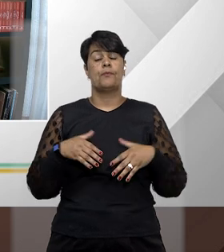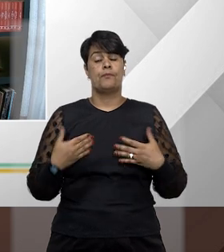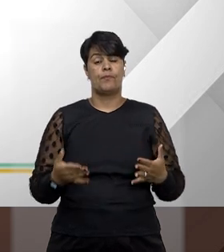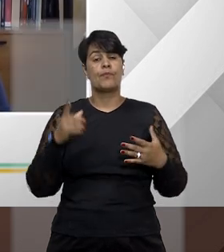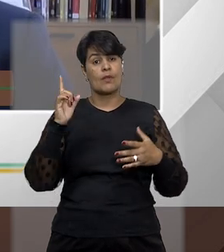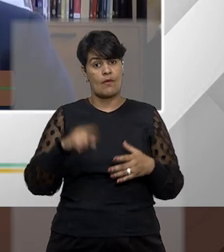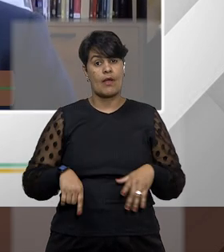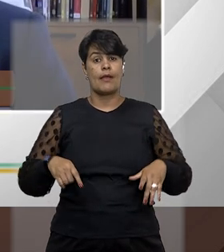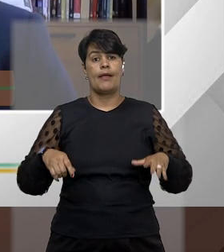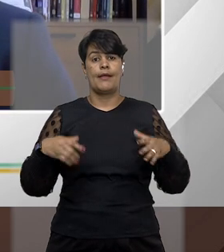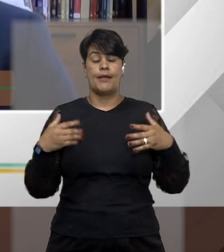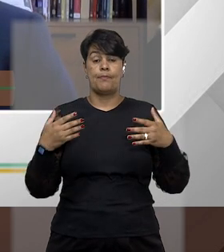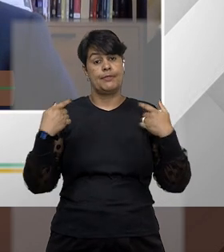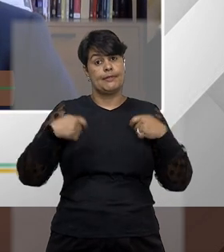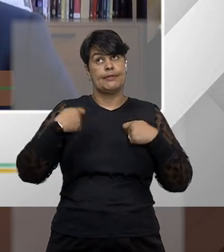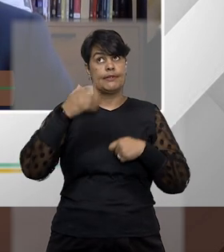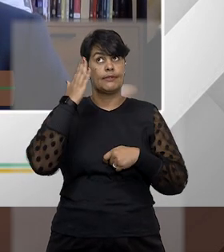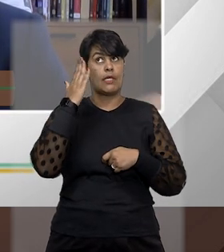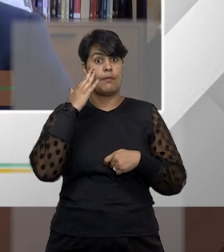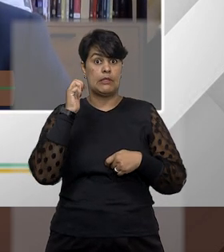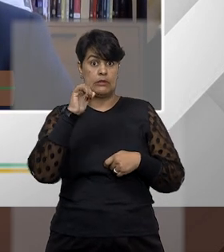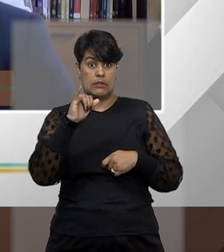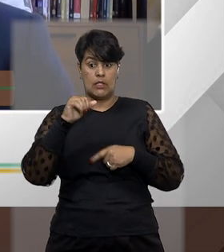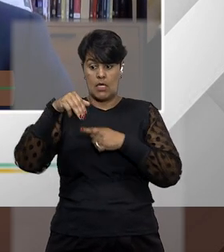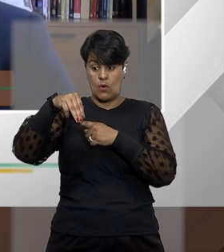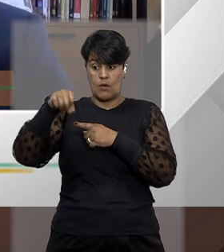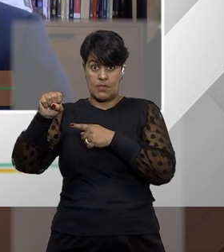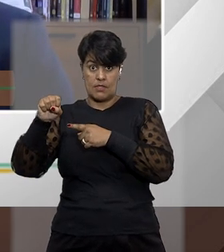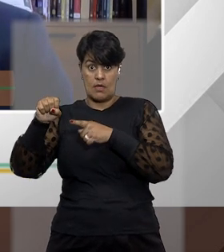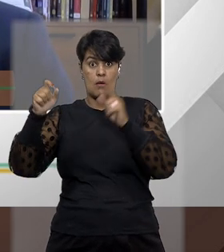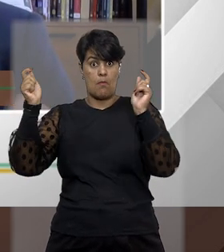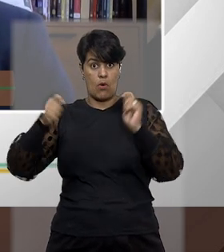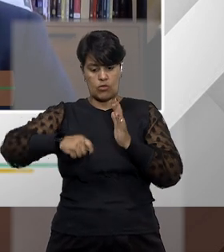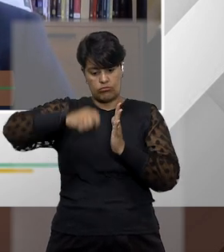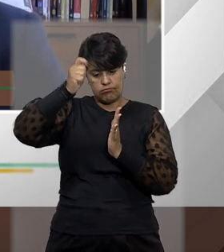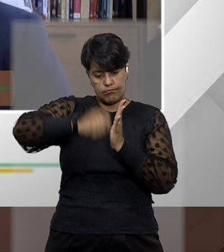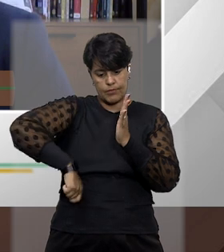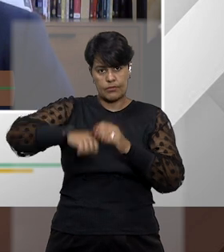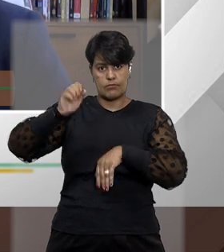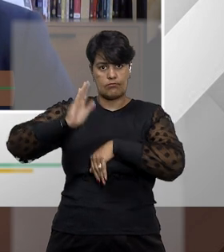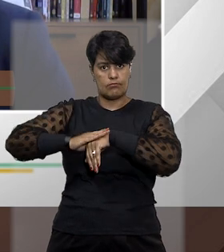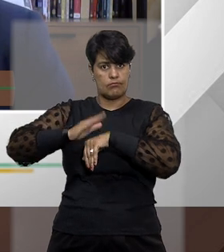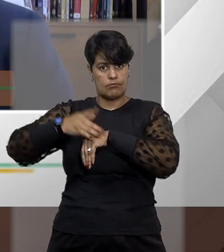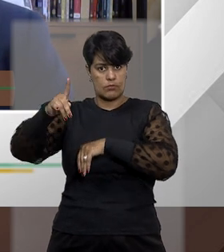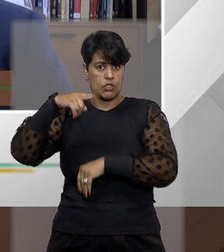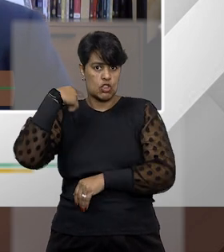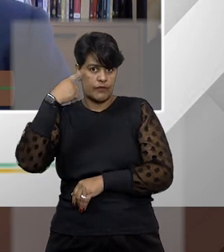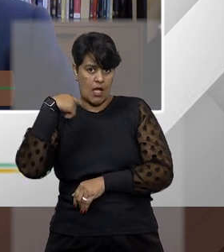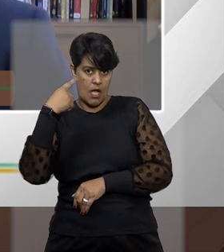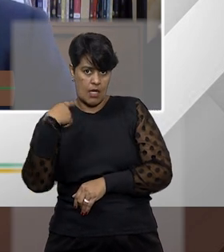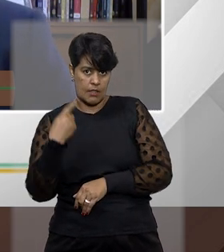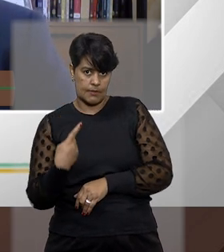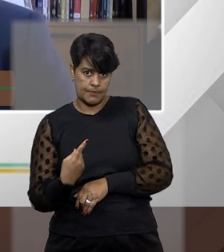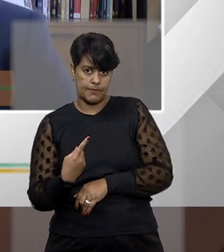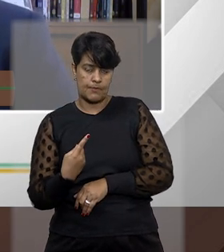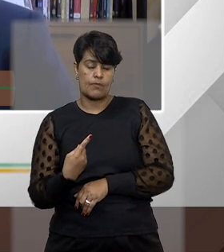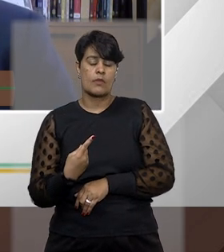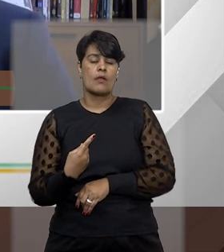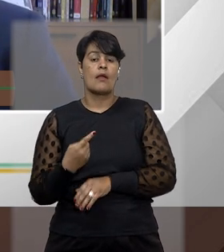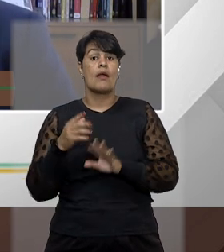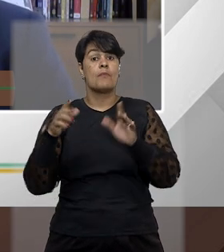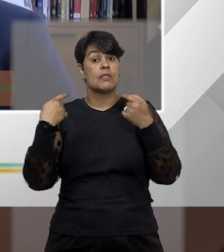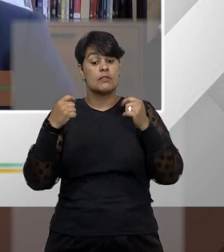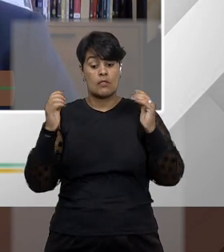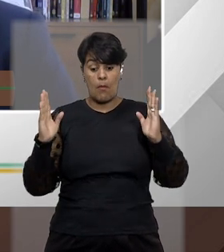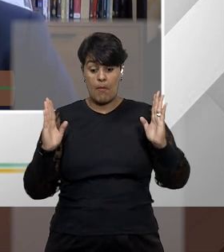capacidade postulatória, ou seja, o mandato de segurança, ele precisa ser assinado por um advogado. Essa própria petição inicial, ela precisa